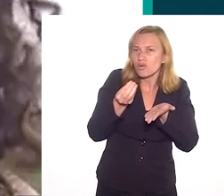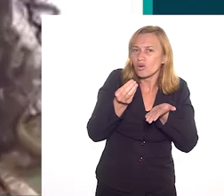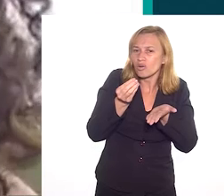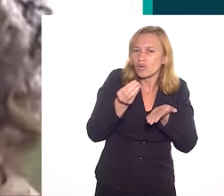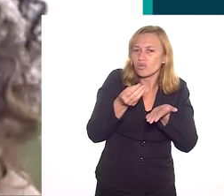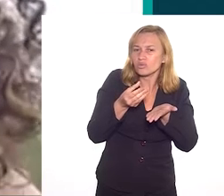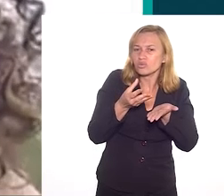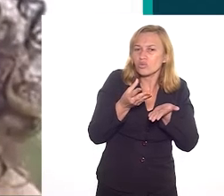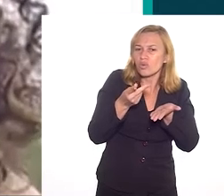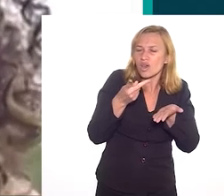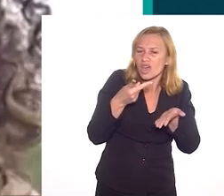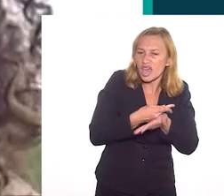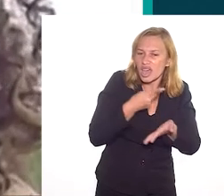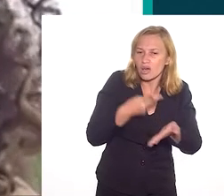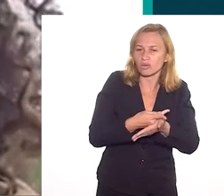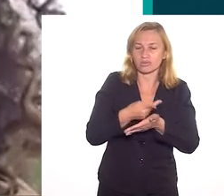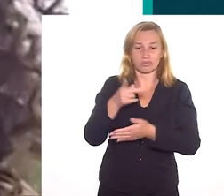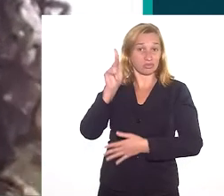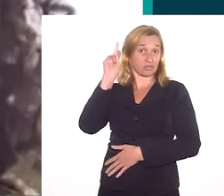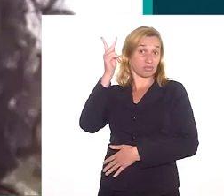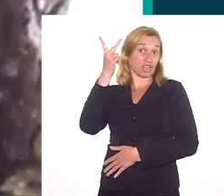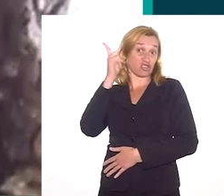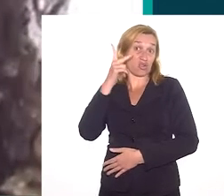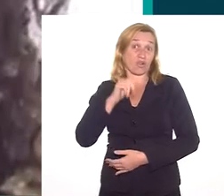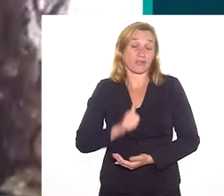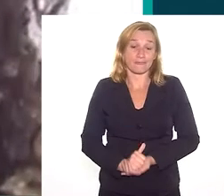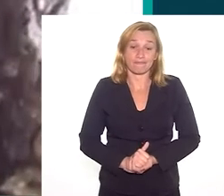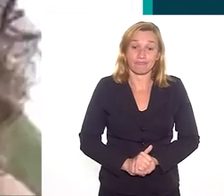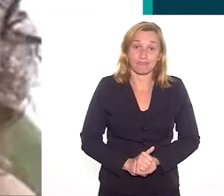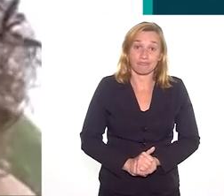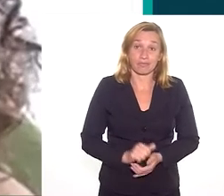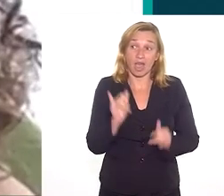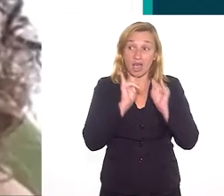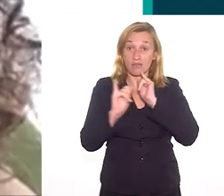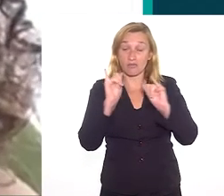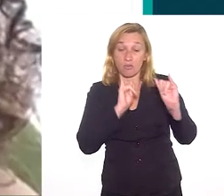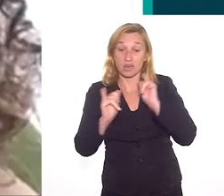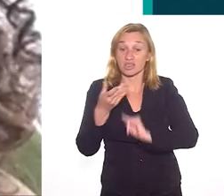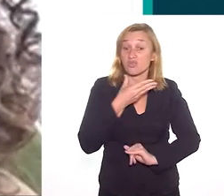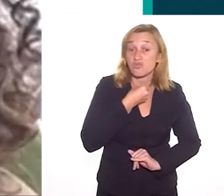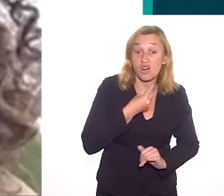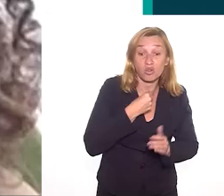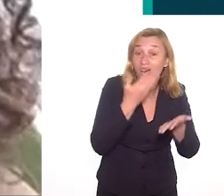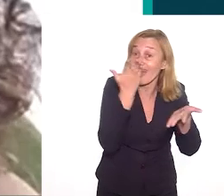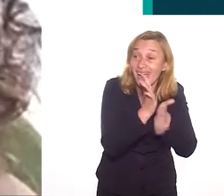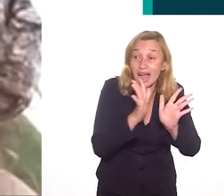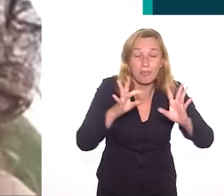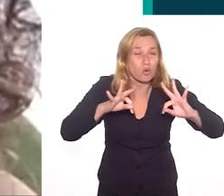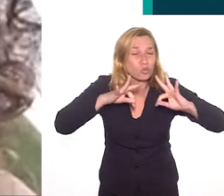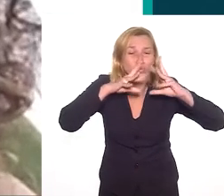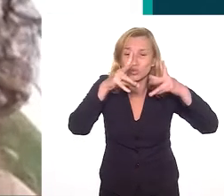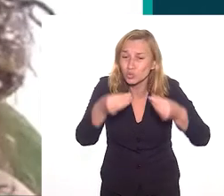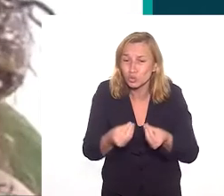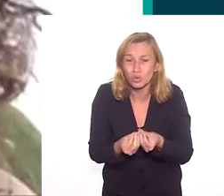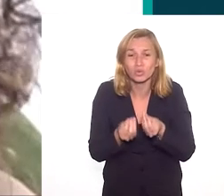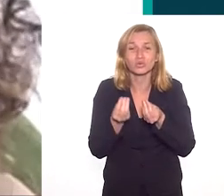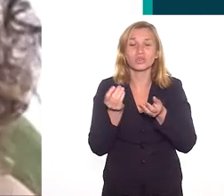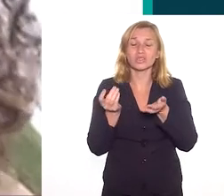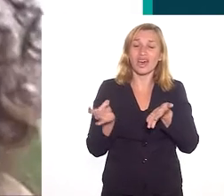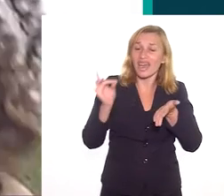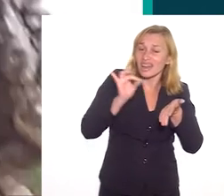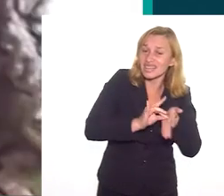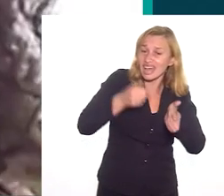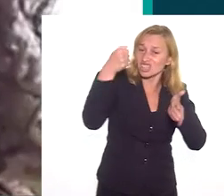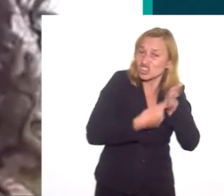falsificação da história. Você, de certa forma, apagou